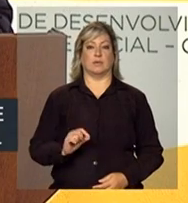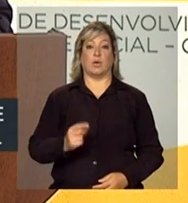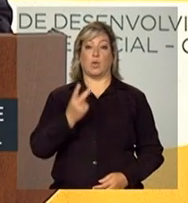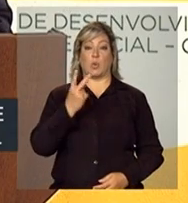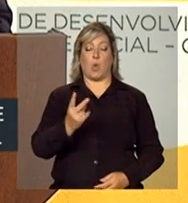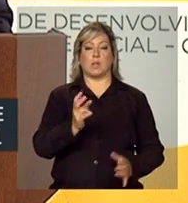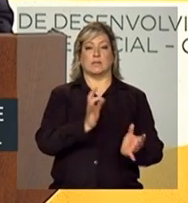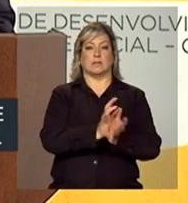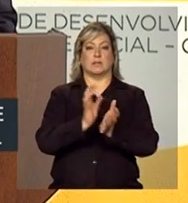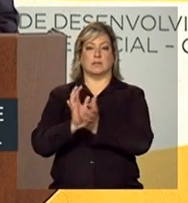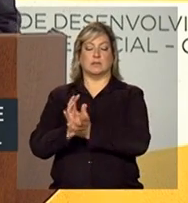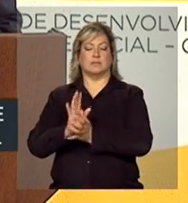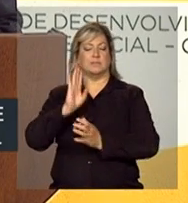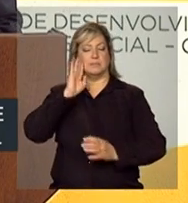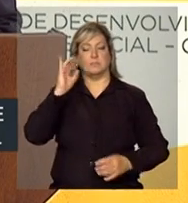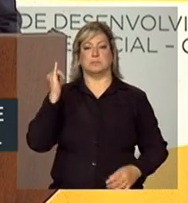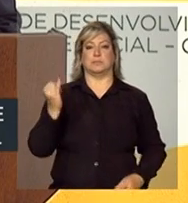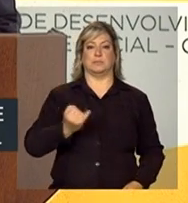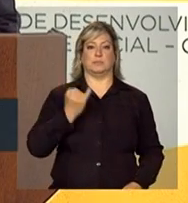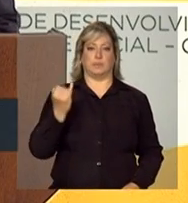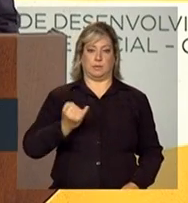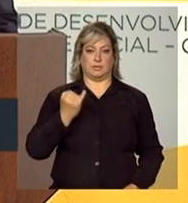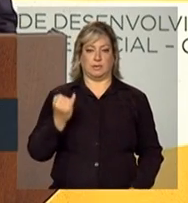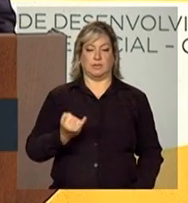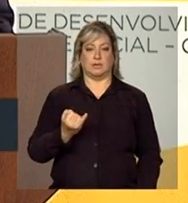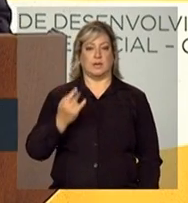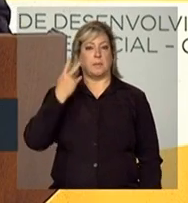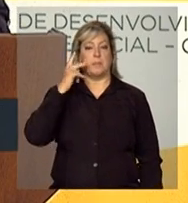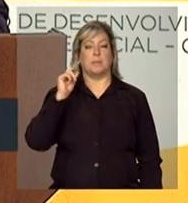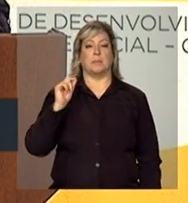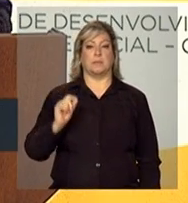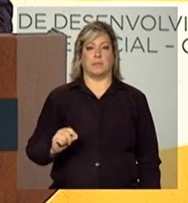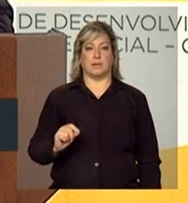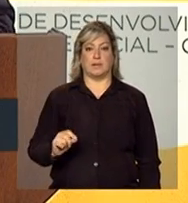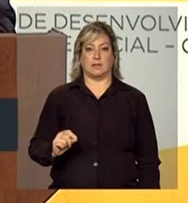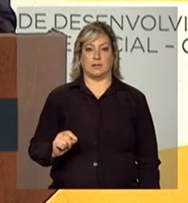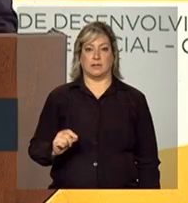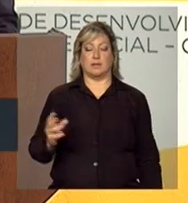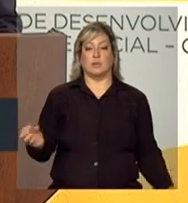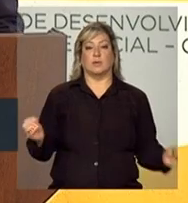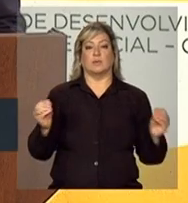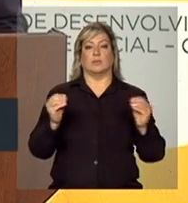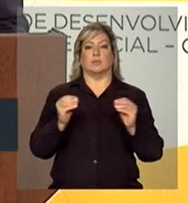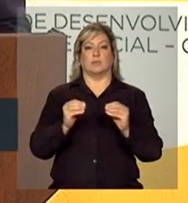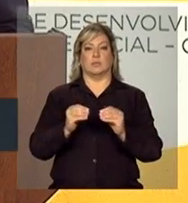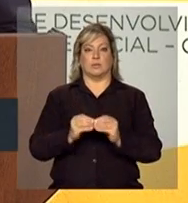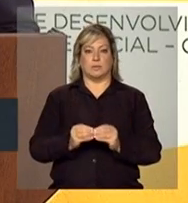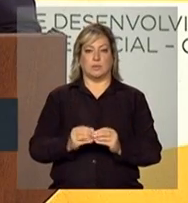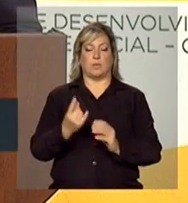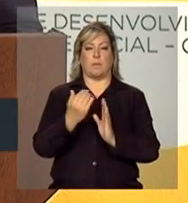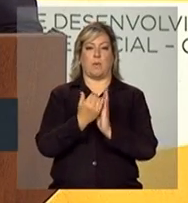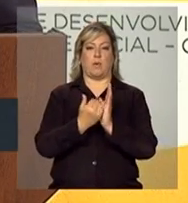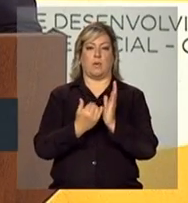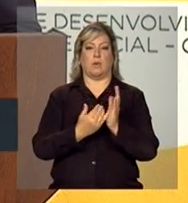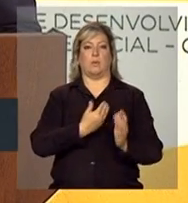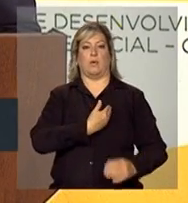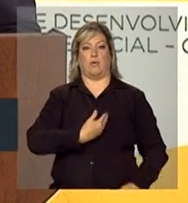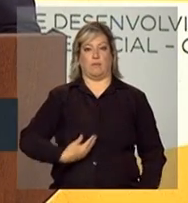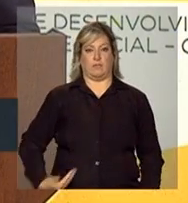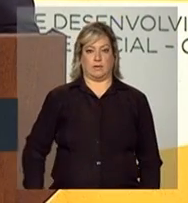campos indispensáveis para se implementar um programa de governo.